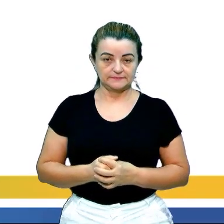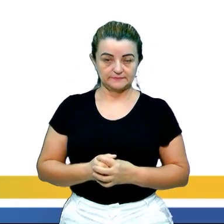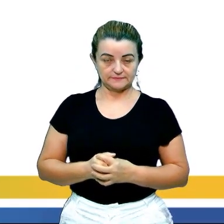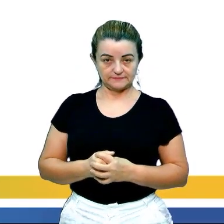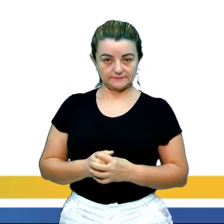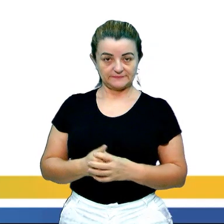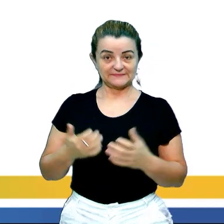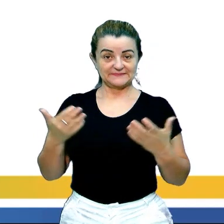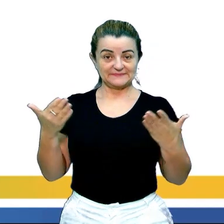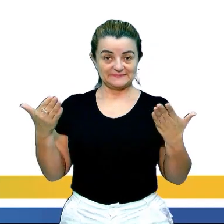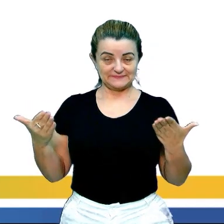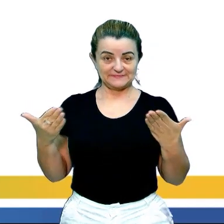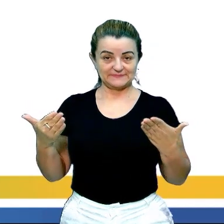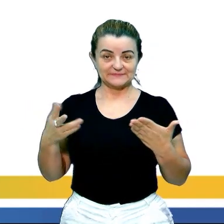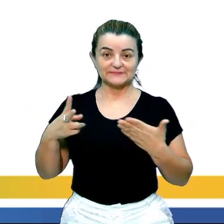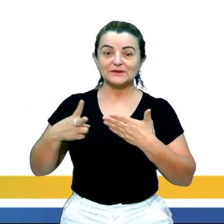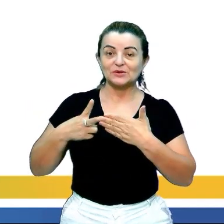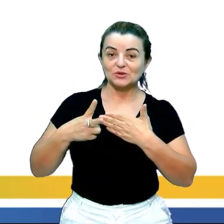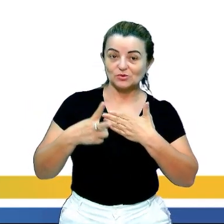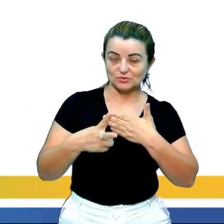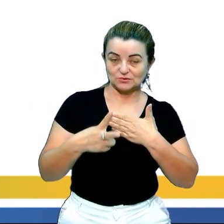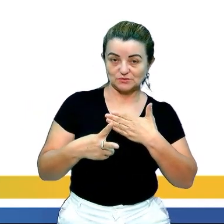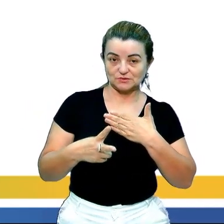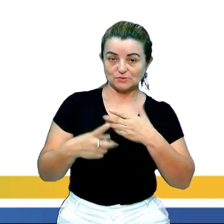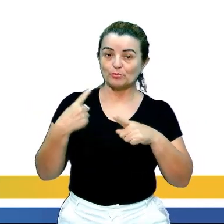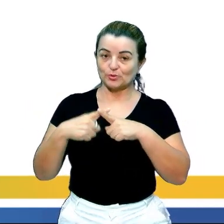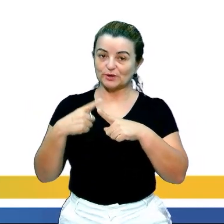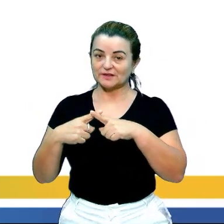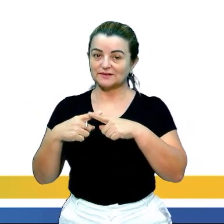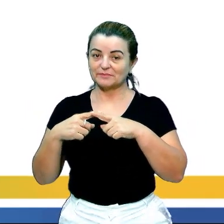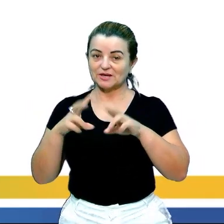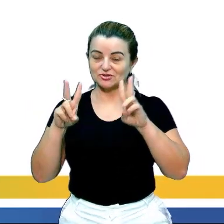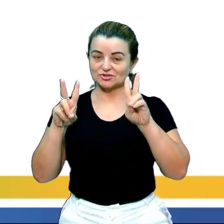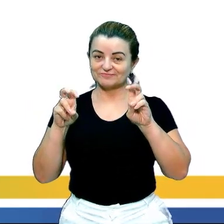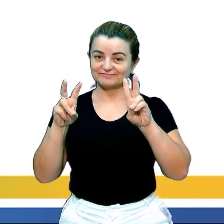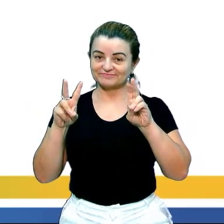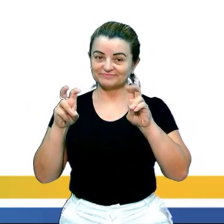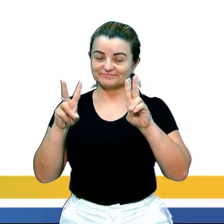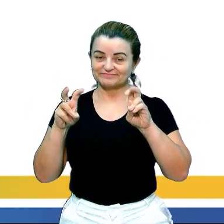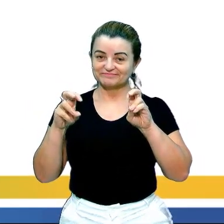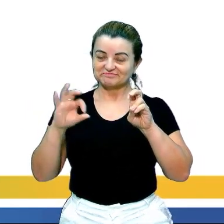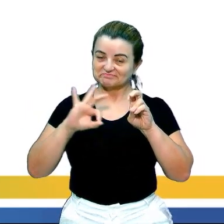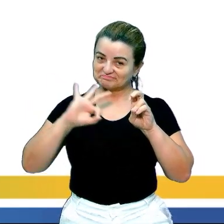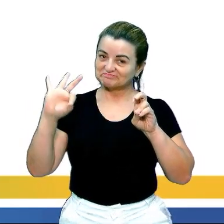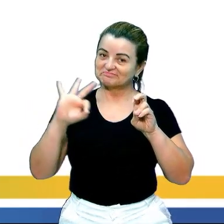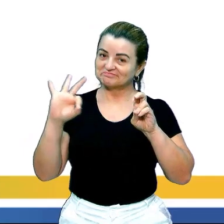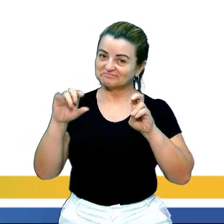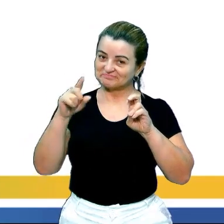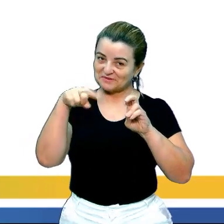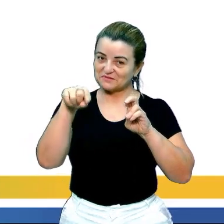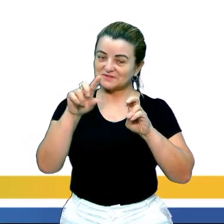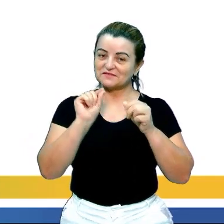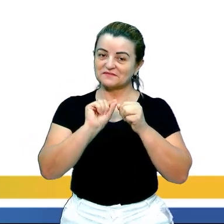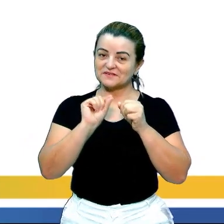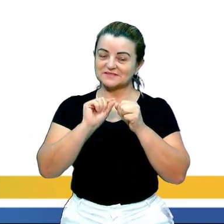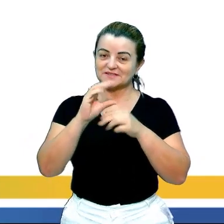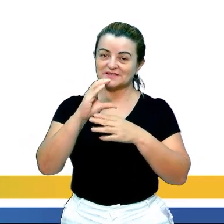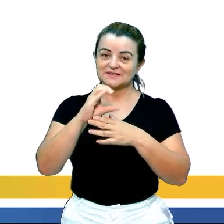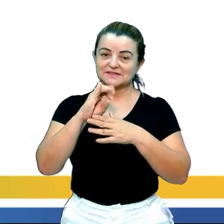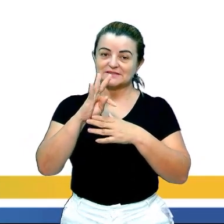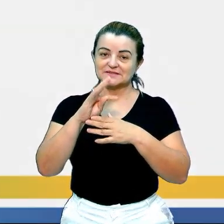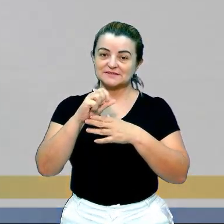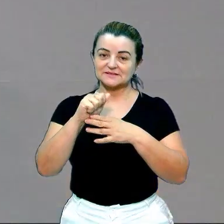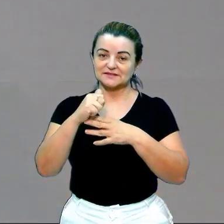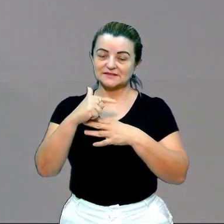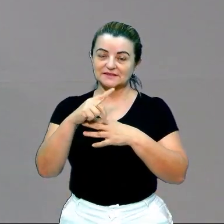E aí, continuando, porque essa temática, ela é excelente para você fazer citação. Então, observe que